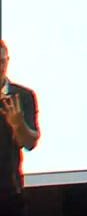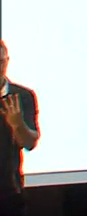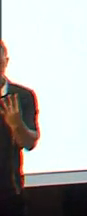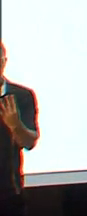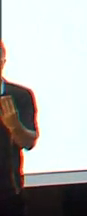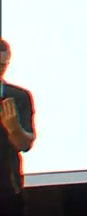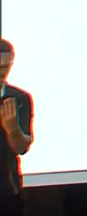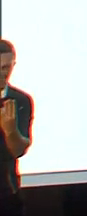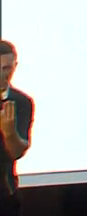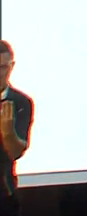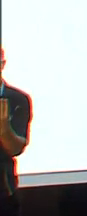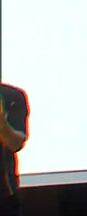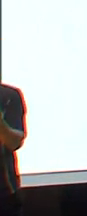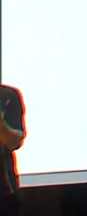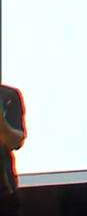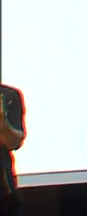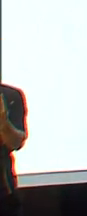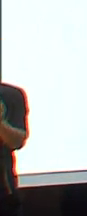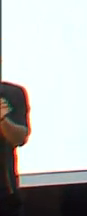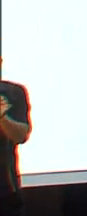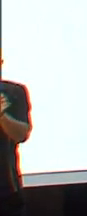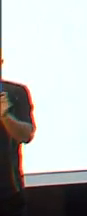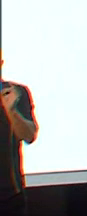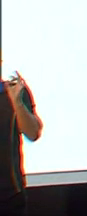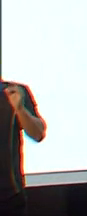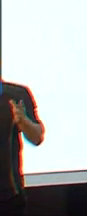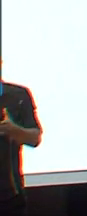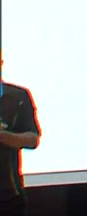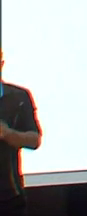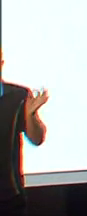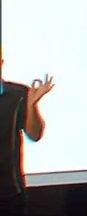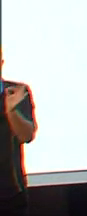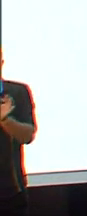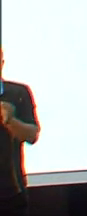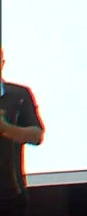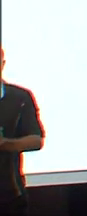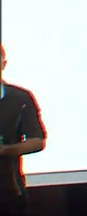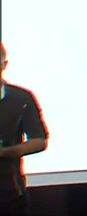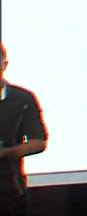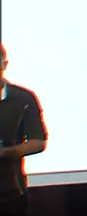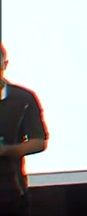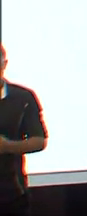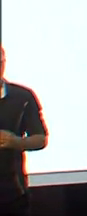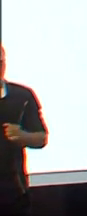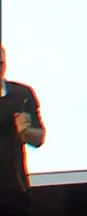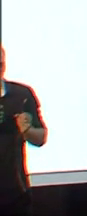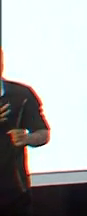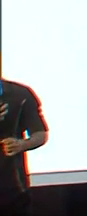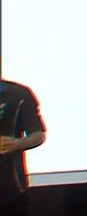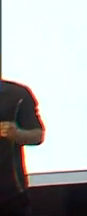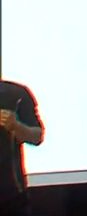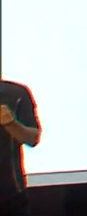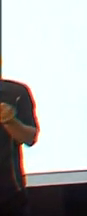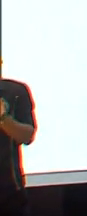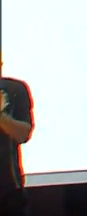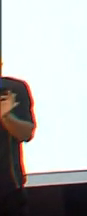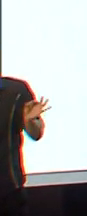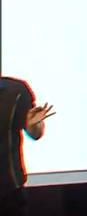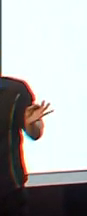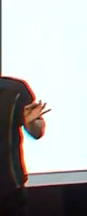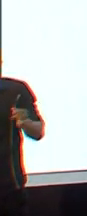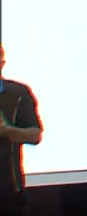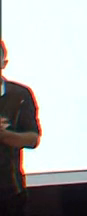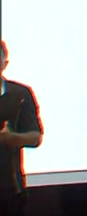Ela é simples. Até a identidade visual também, nós adotamos um padrão muito limpo, muito simples, e,